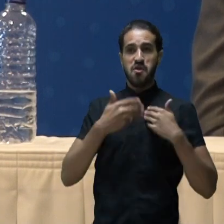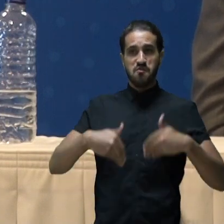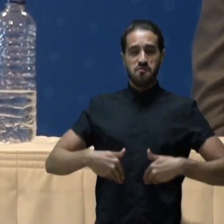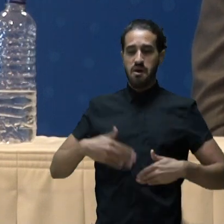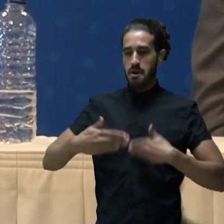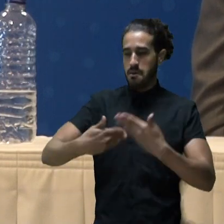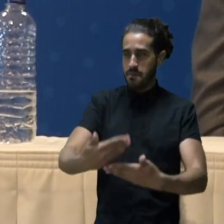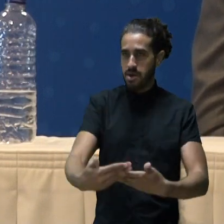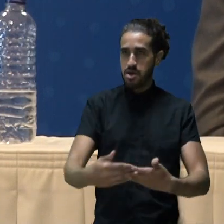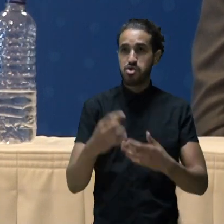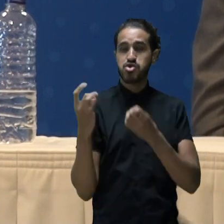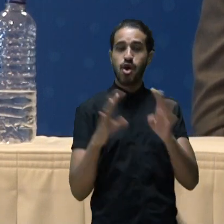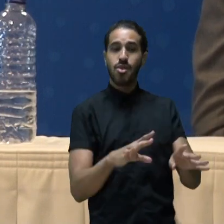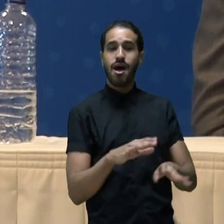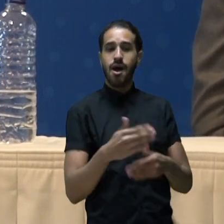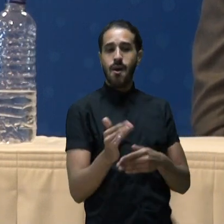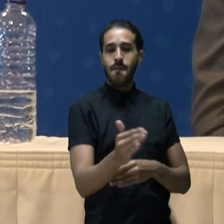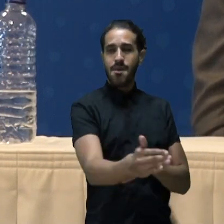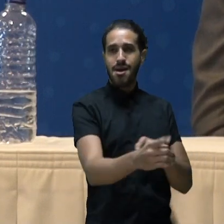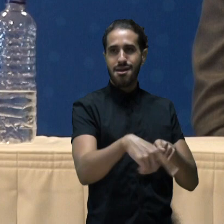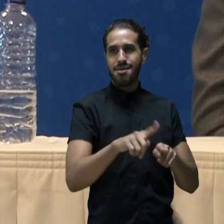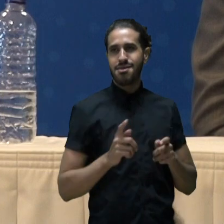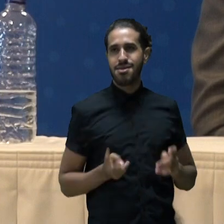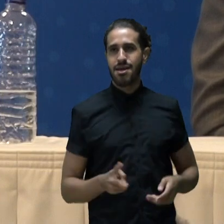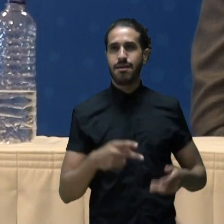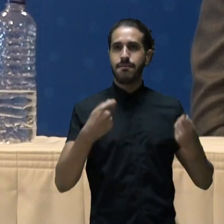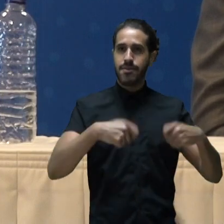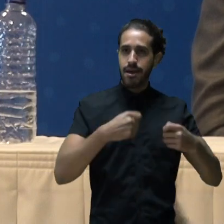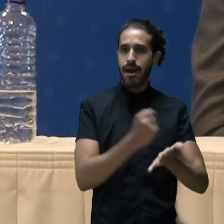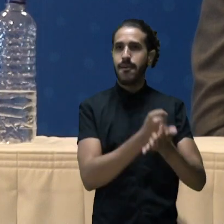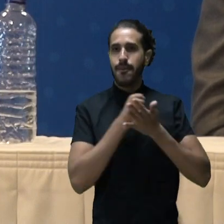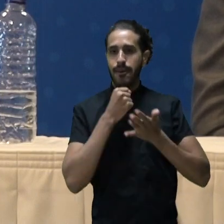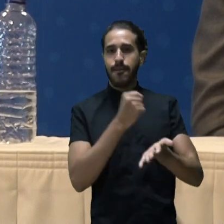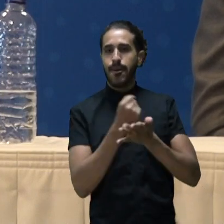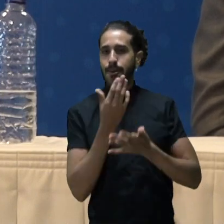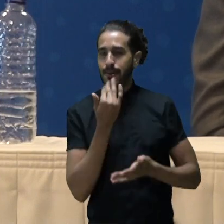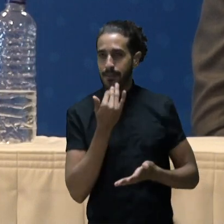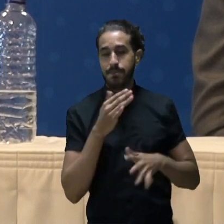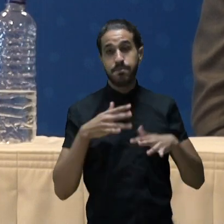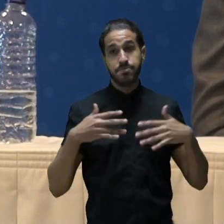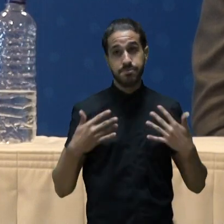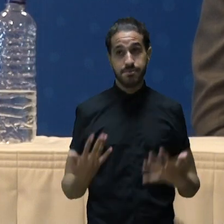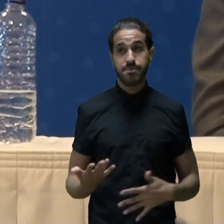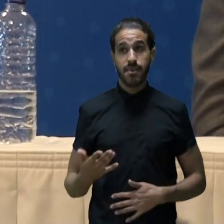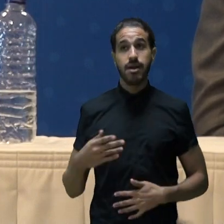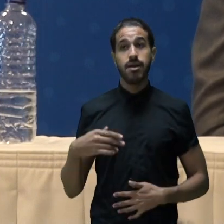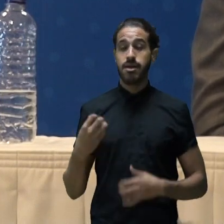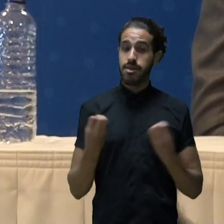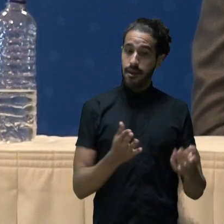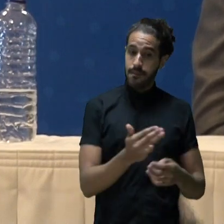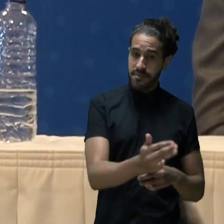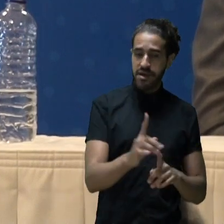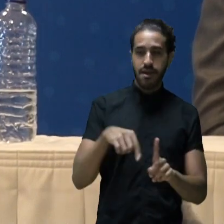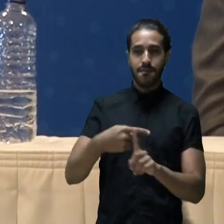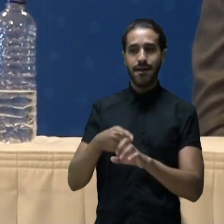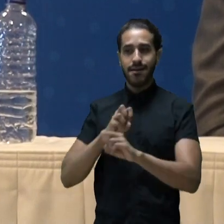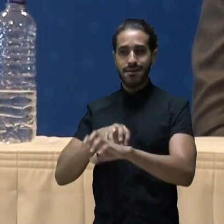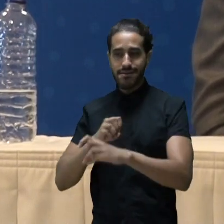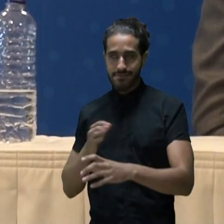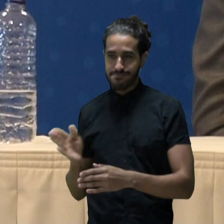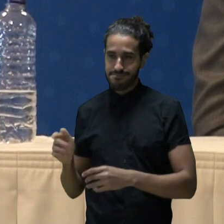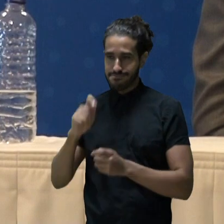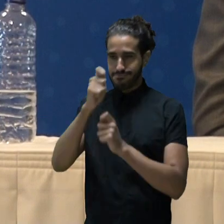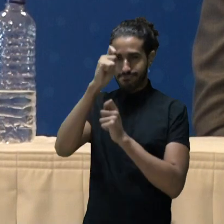no meio do caminho, só dar o peixe, ele sempre vai precisar de comida. Então, é dar o peixe e ensinar a